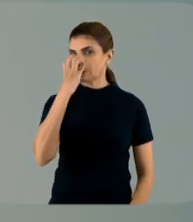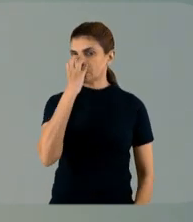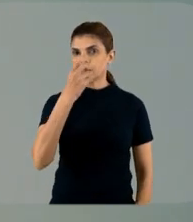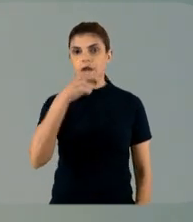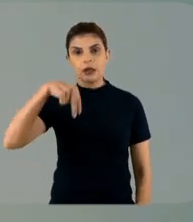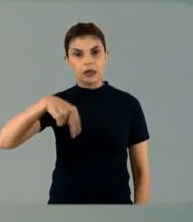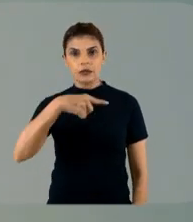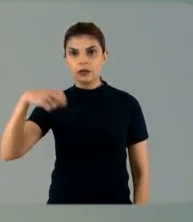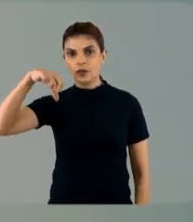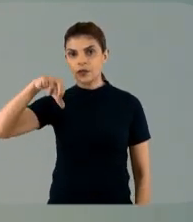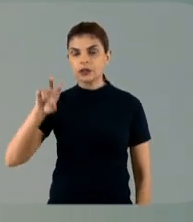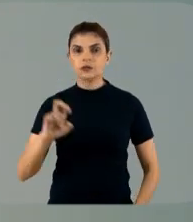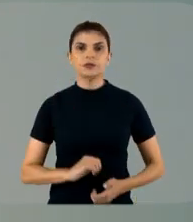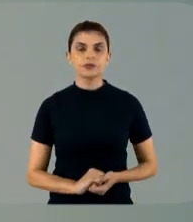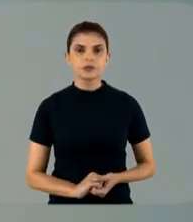N95.